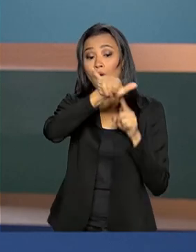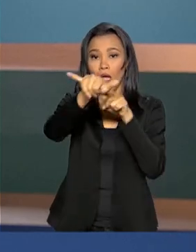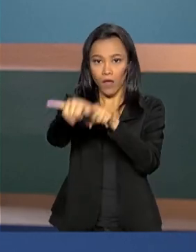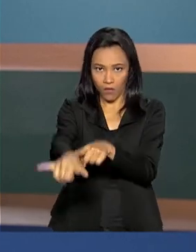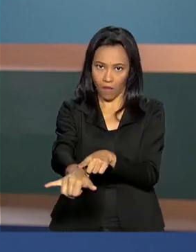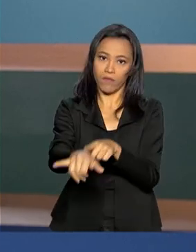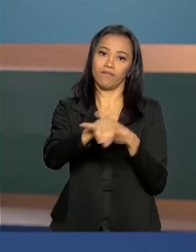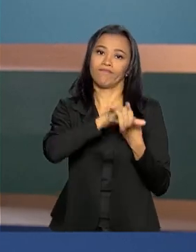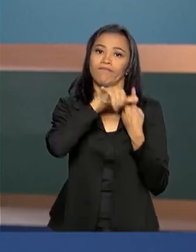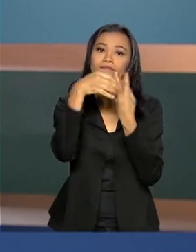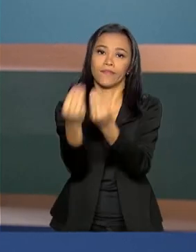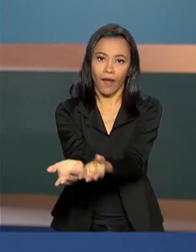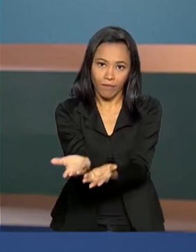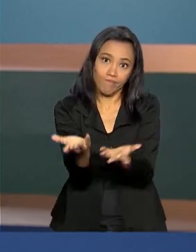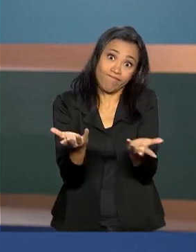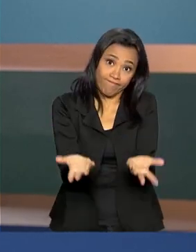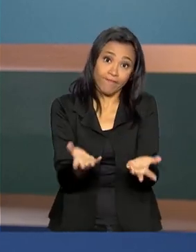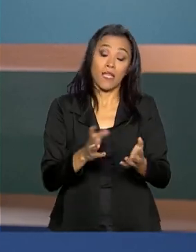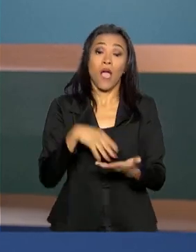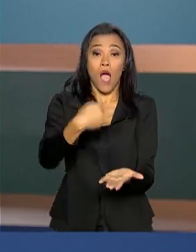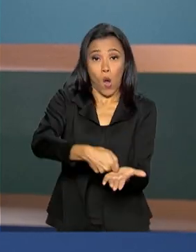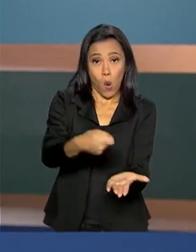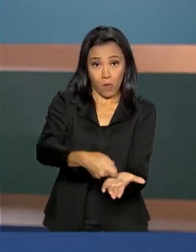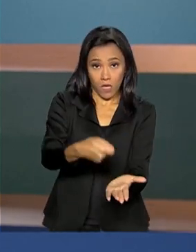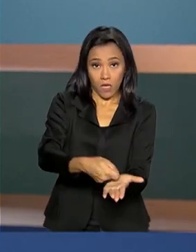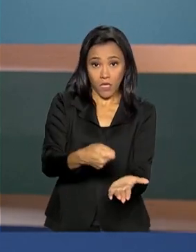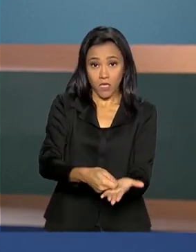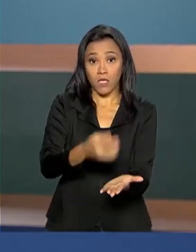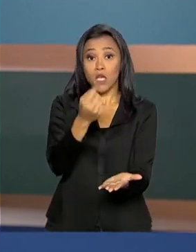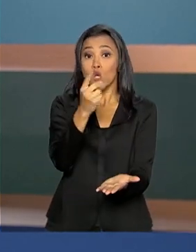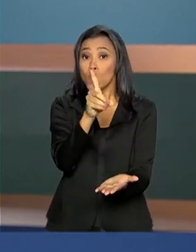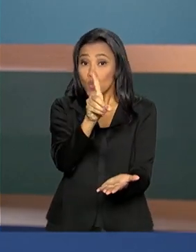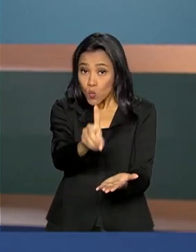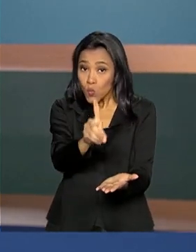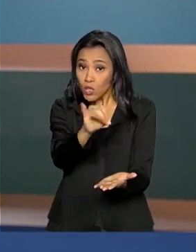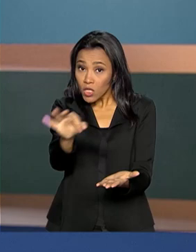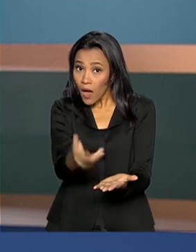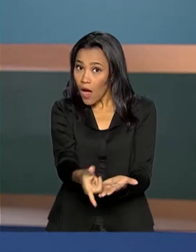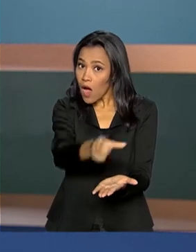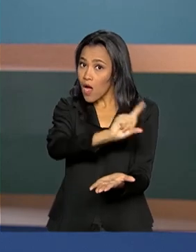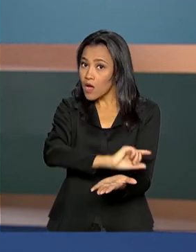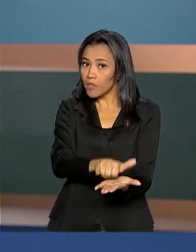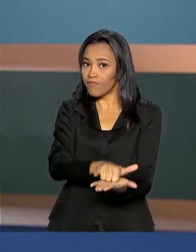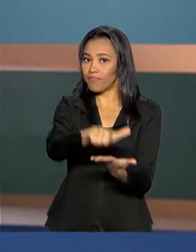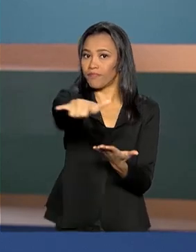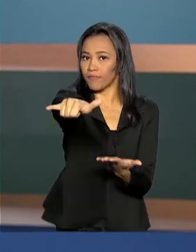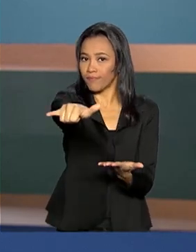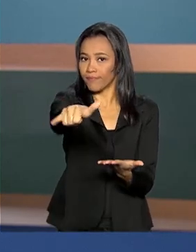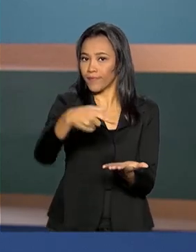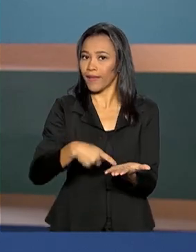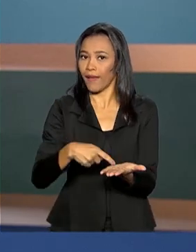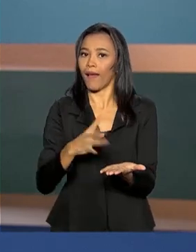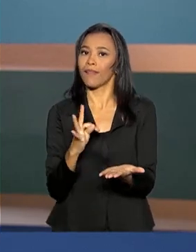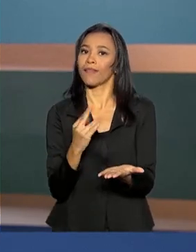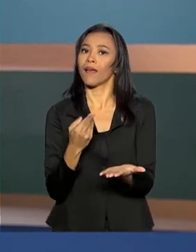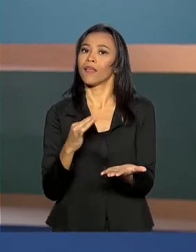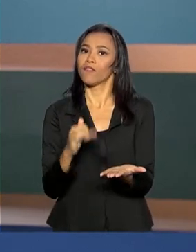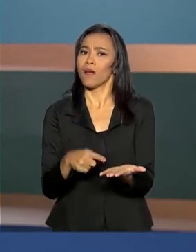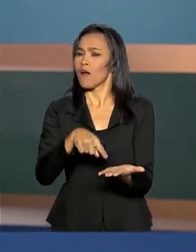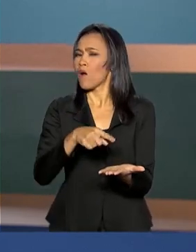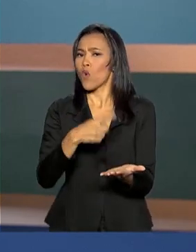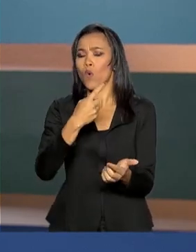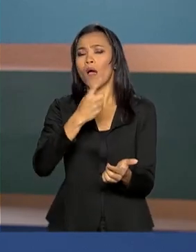últimos dias. A cobrança dos valores vai ocorrer um dia antes da decolagem de cada voo. A medida é para não